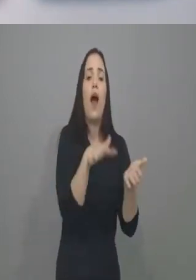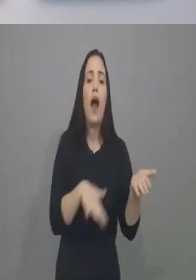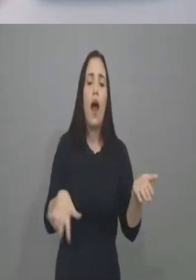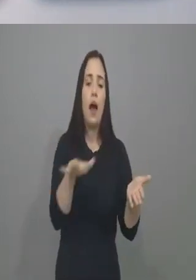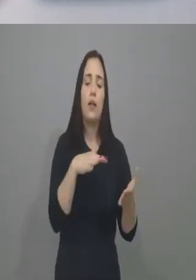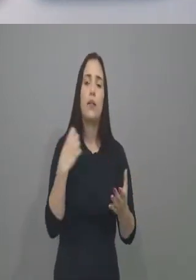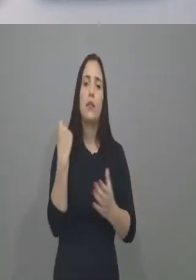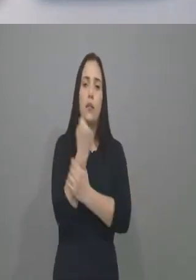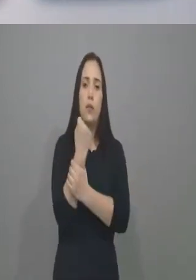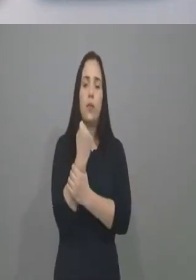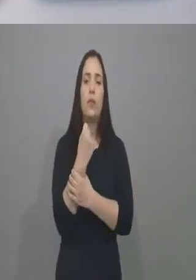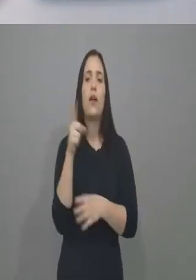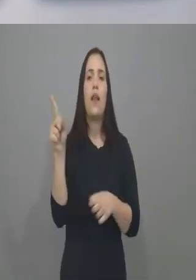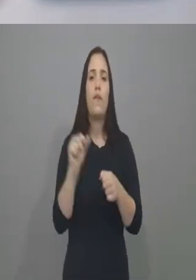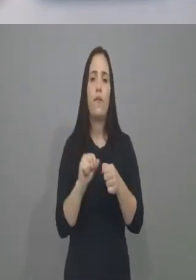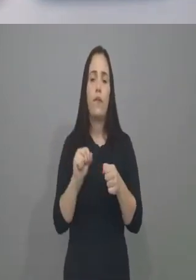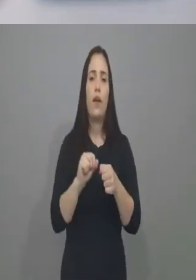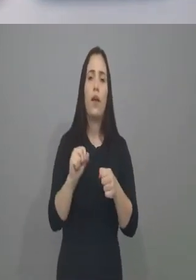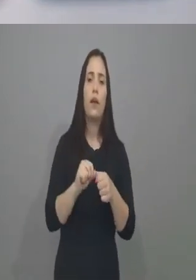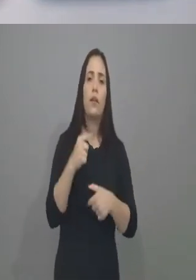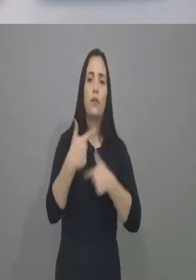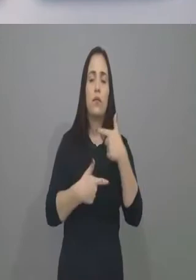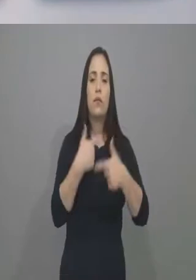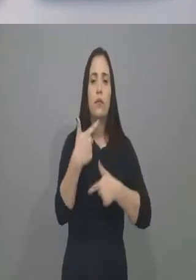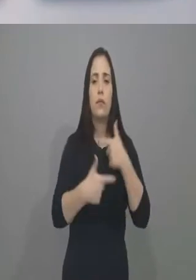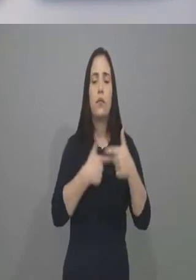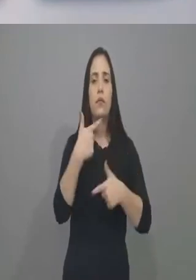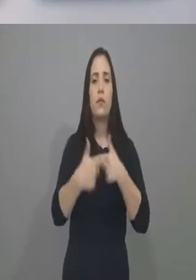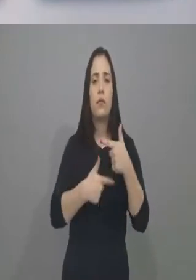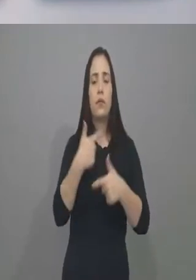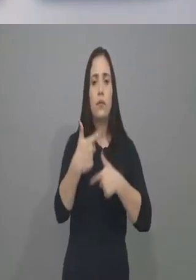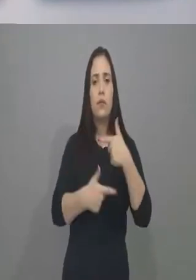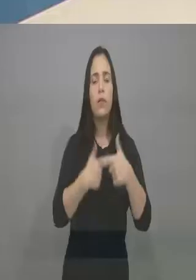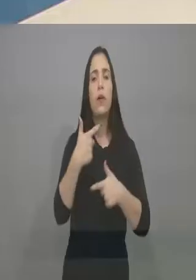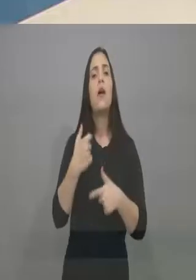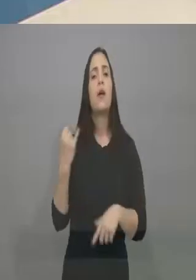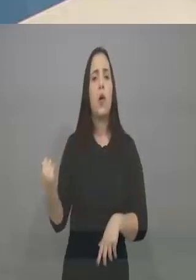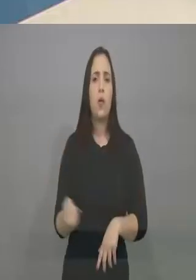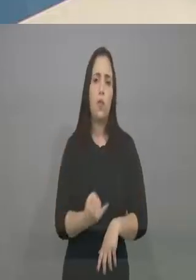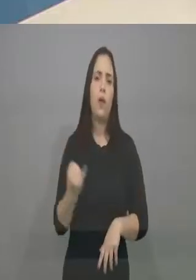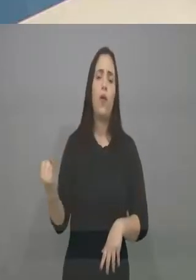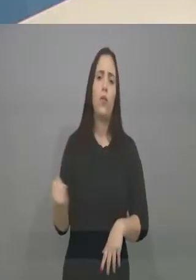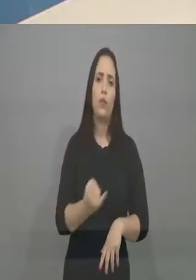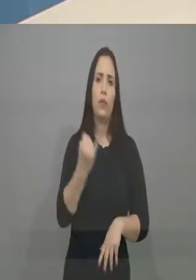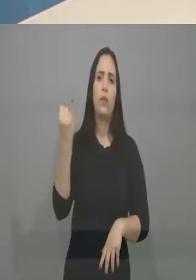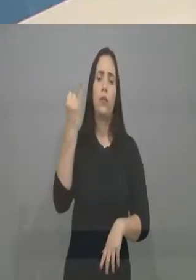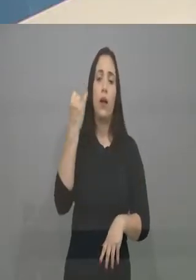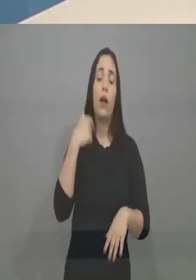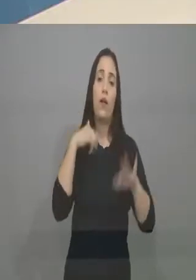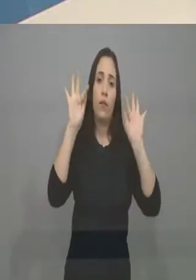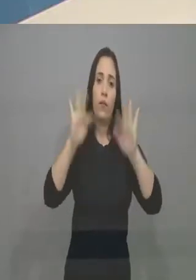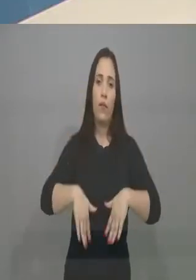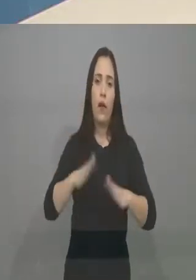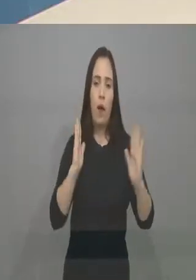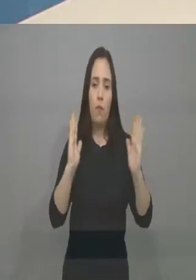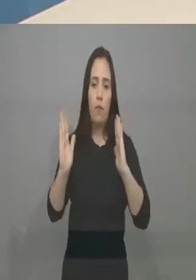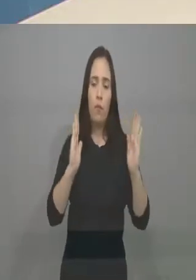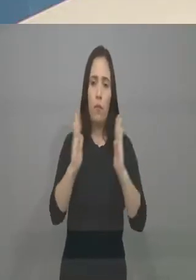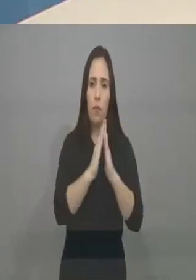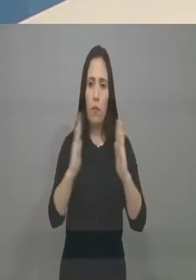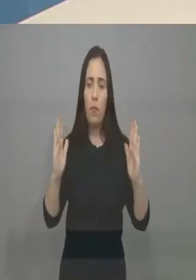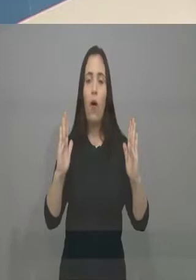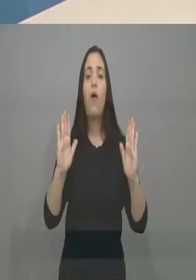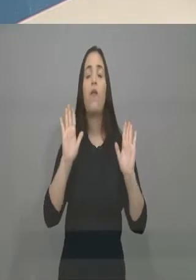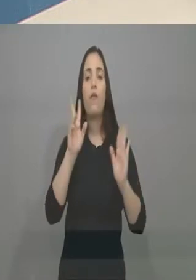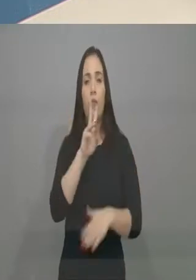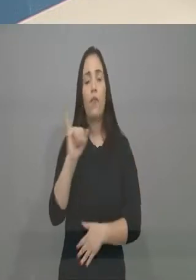Ministério, extraordinário da Segurança Pública. Mas o governador Camilo não deve estar achando ruim, não. O governador Camilo foi um dos